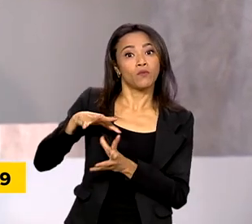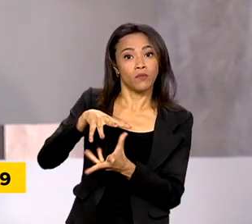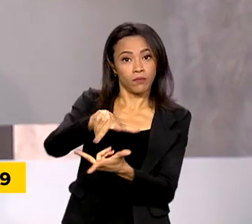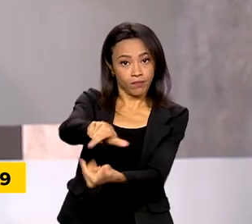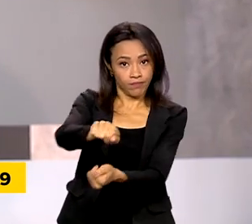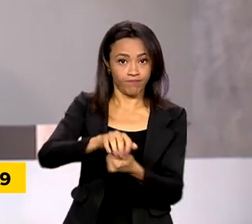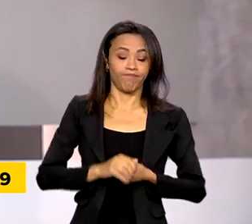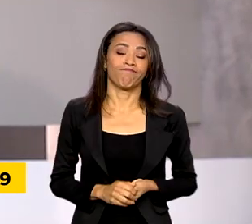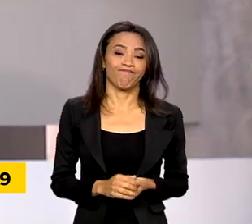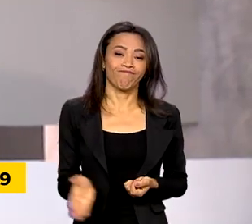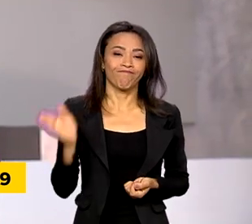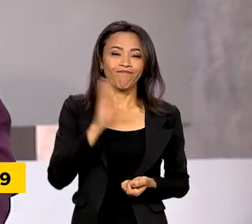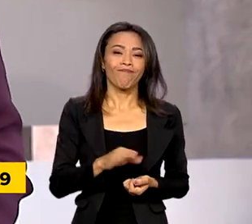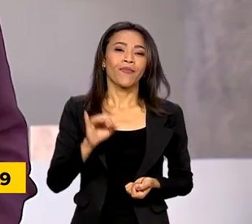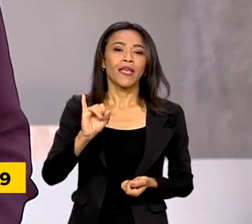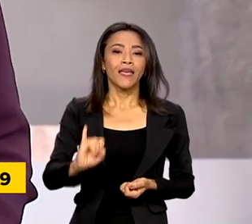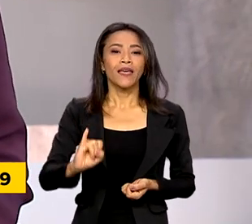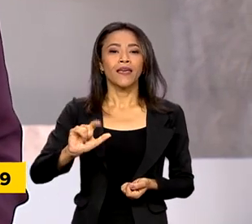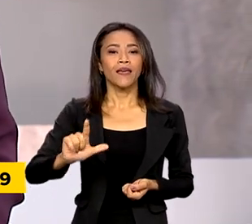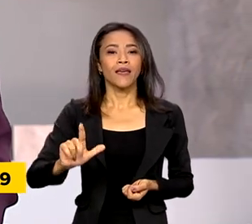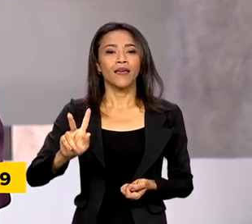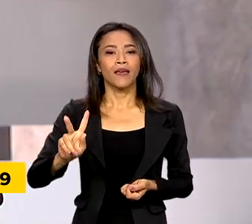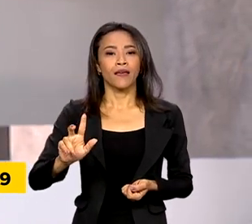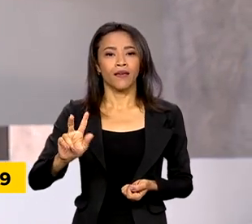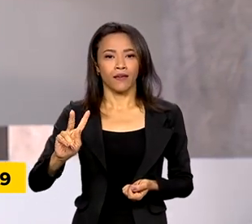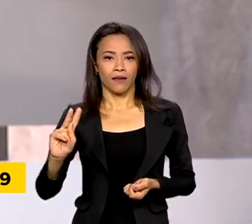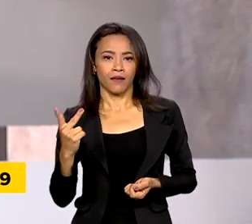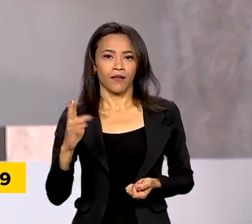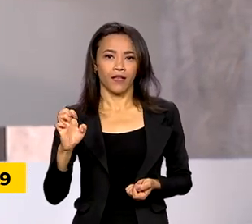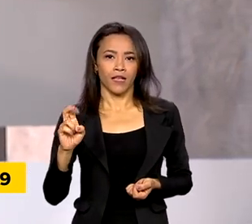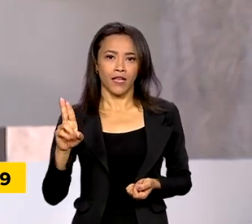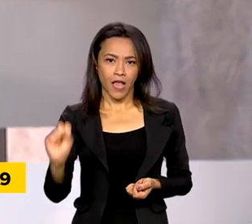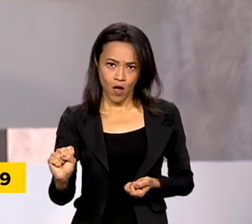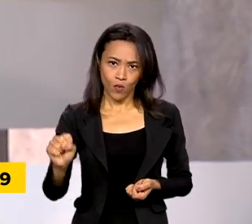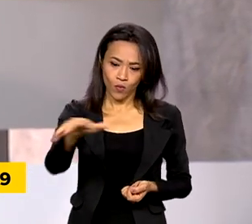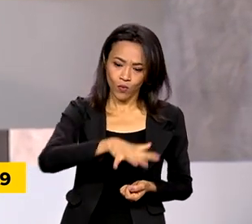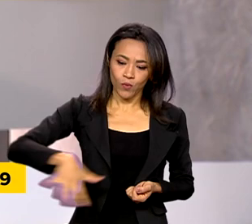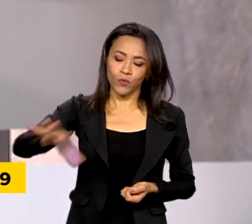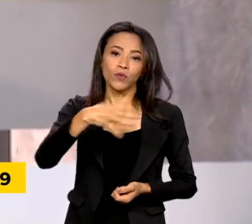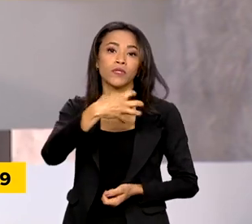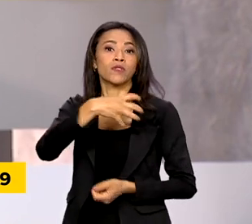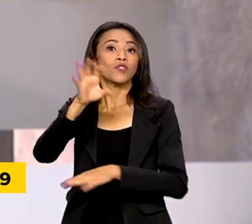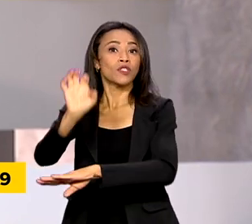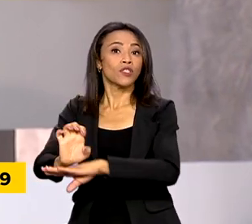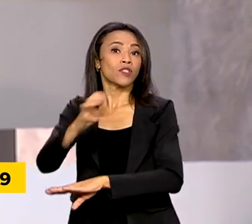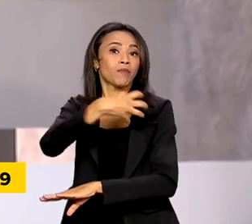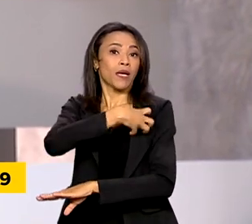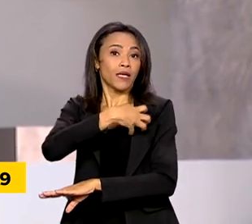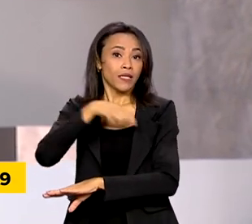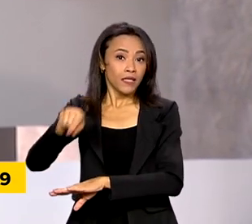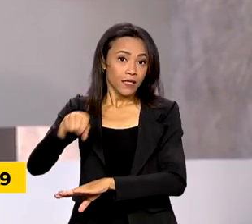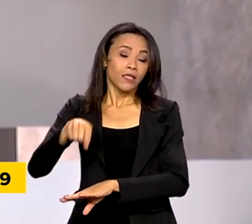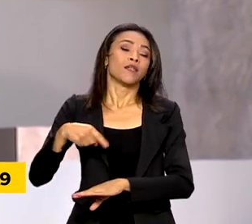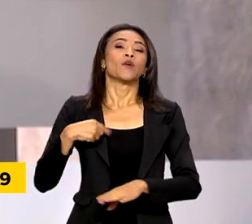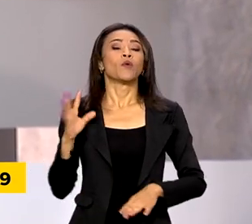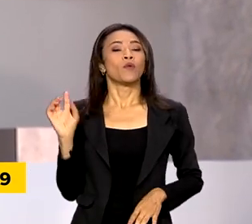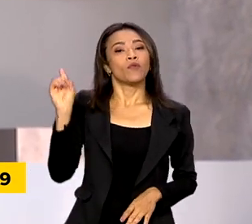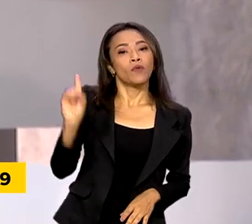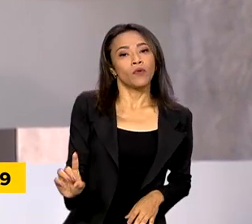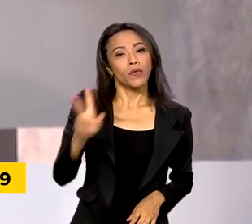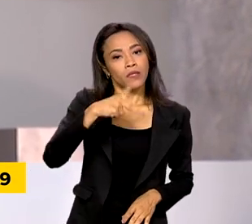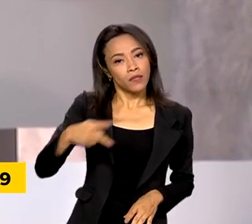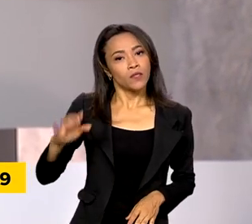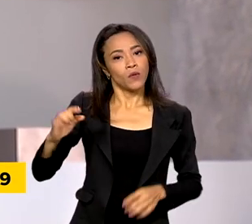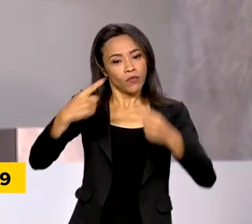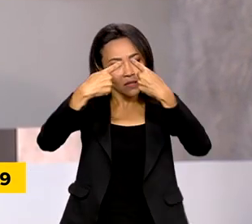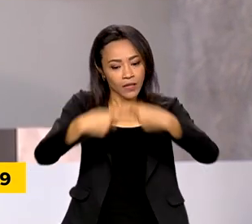Em Ilhéus, o presidente Lula participou do evento que marca o início da construção de um trecho de 127